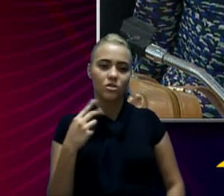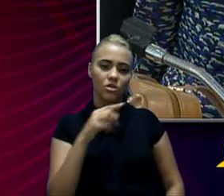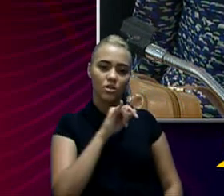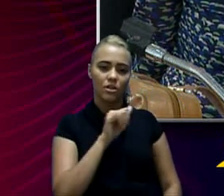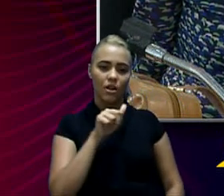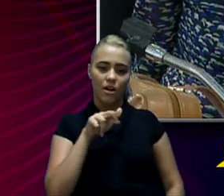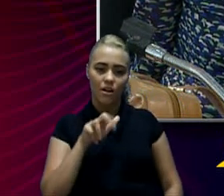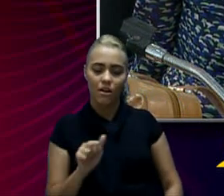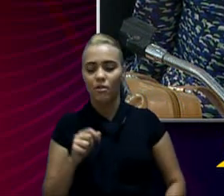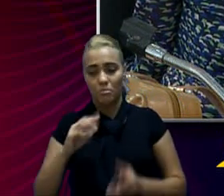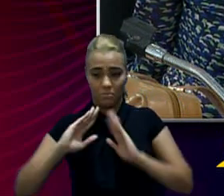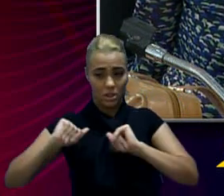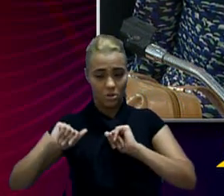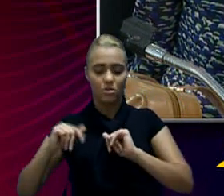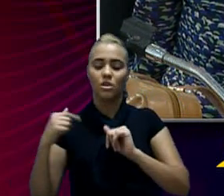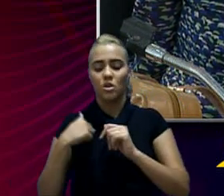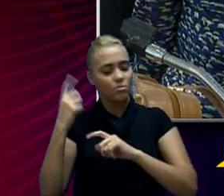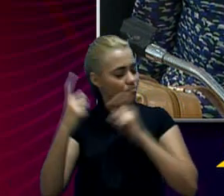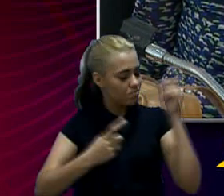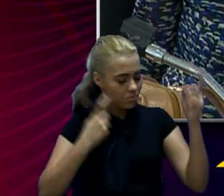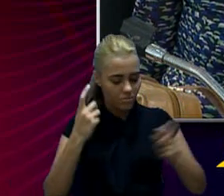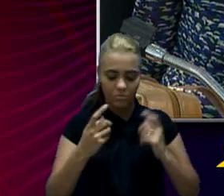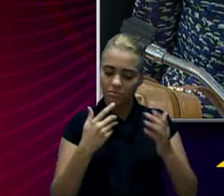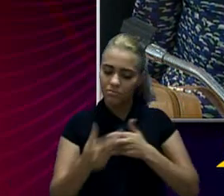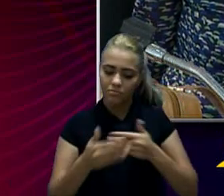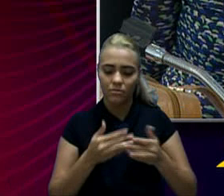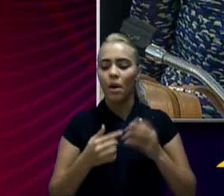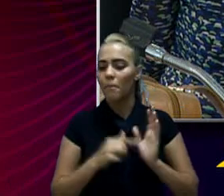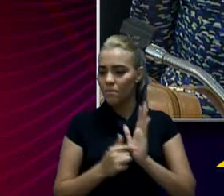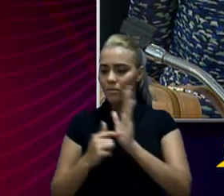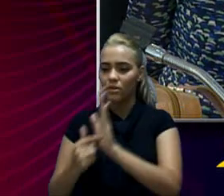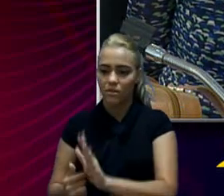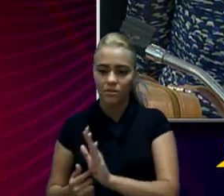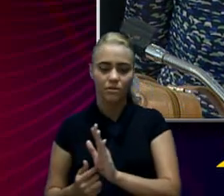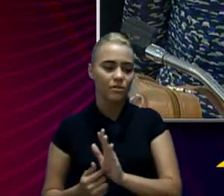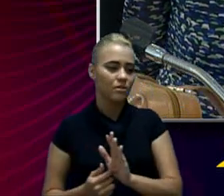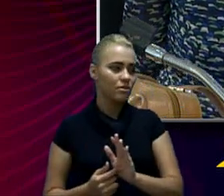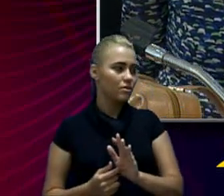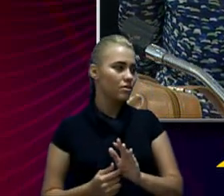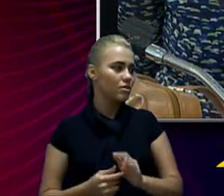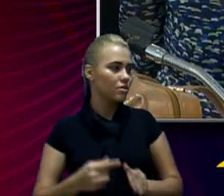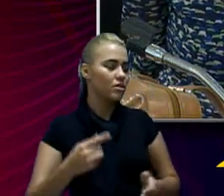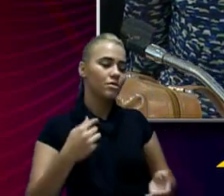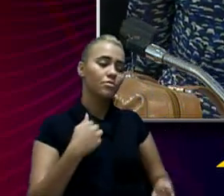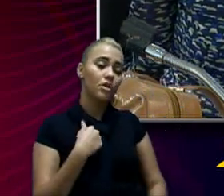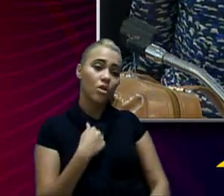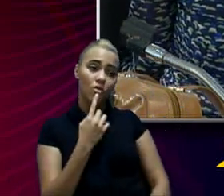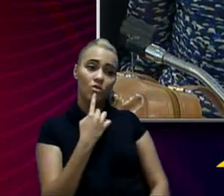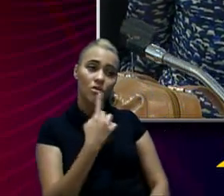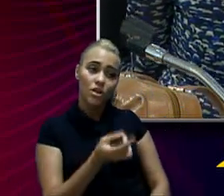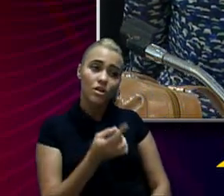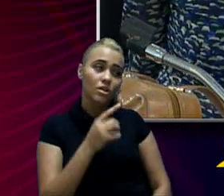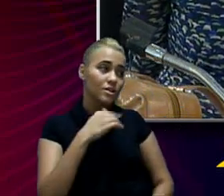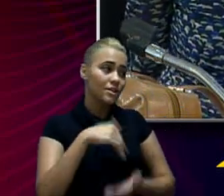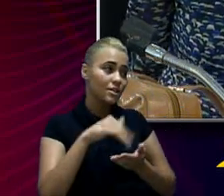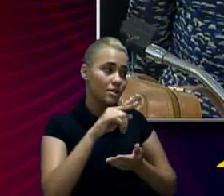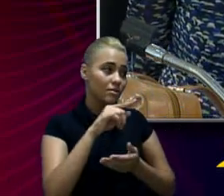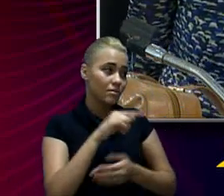sem preocupação de ofício aprovado pela mesa. E surgiu todo um debate, secretário da Educação, que